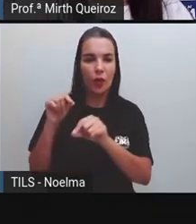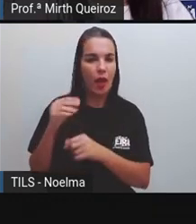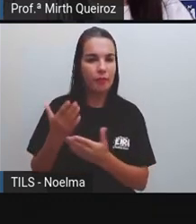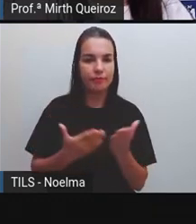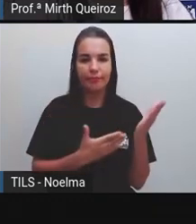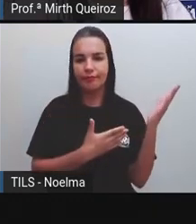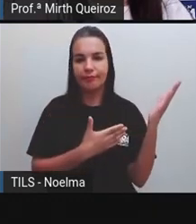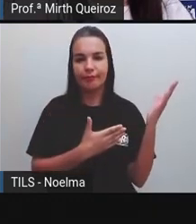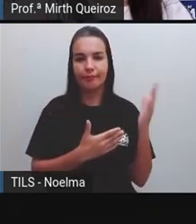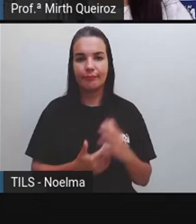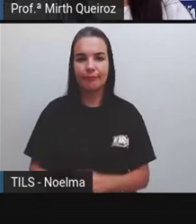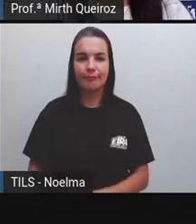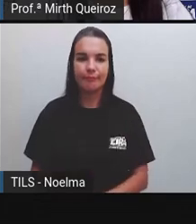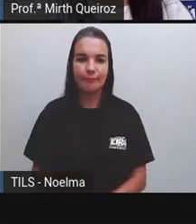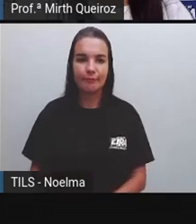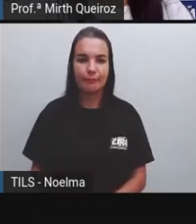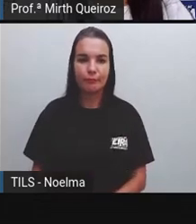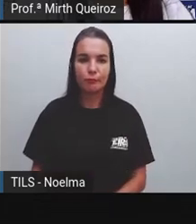Vou escolher...